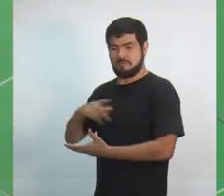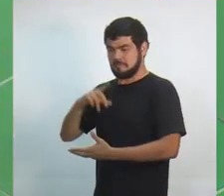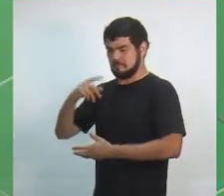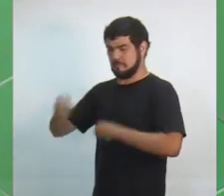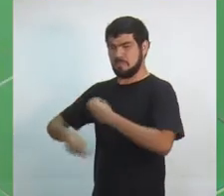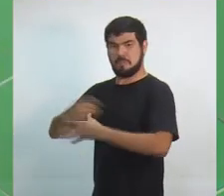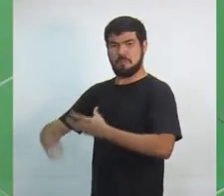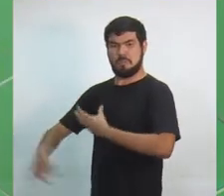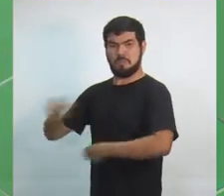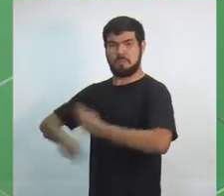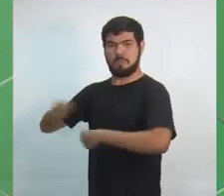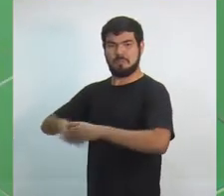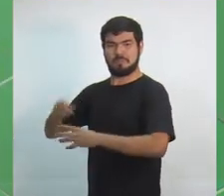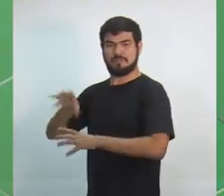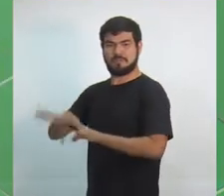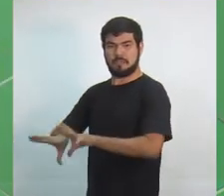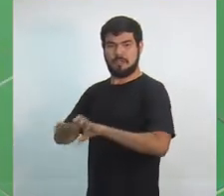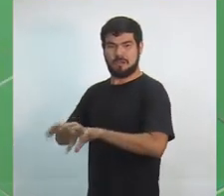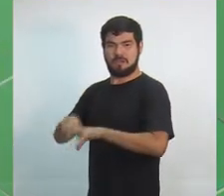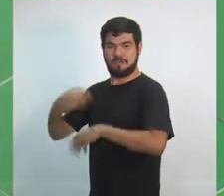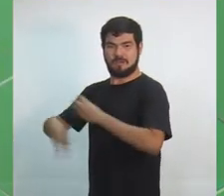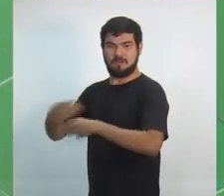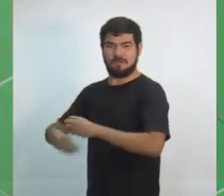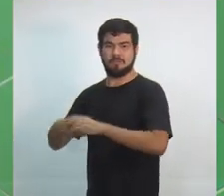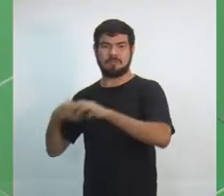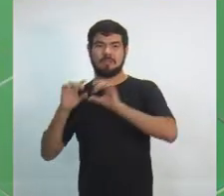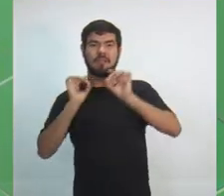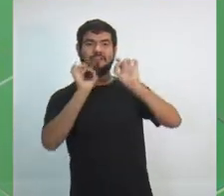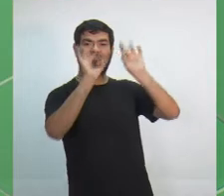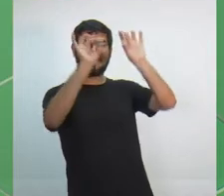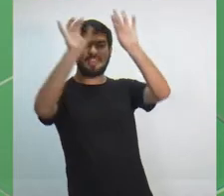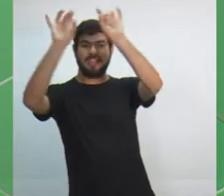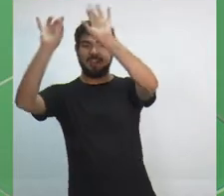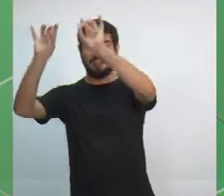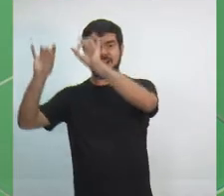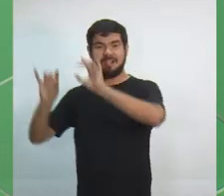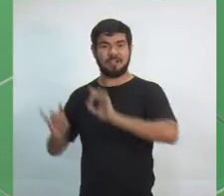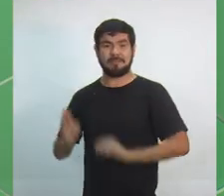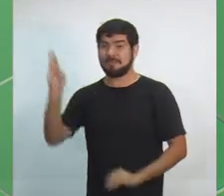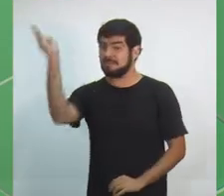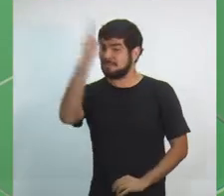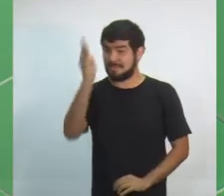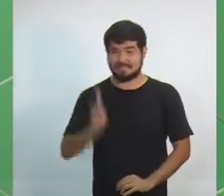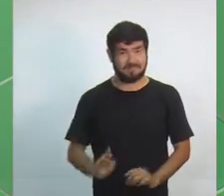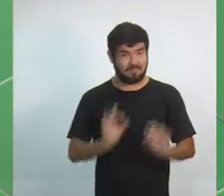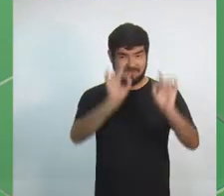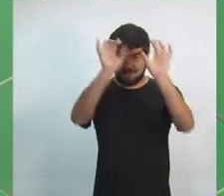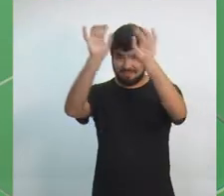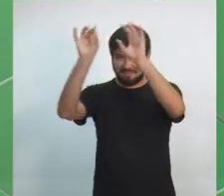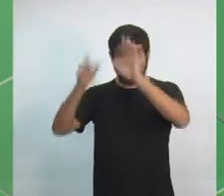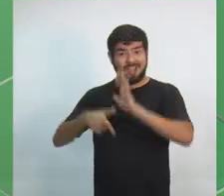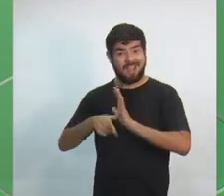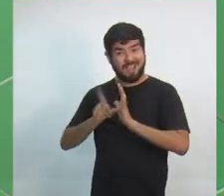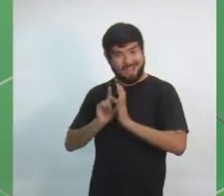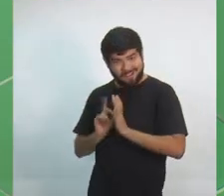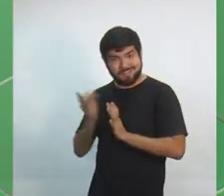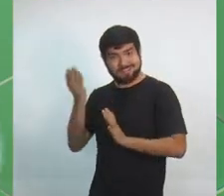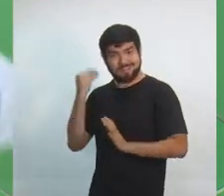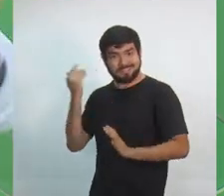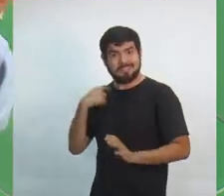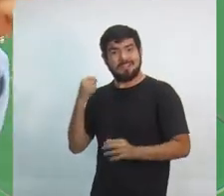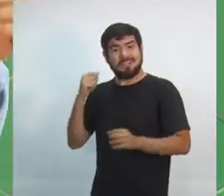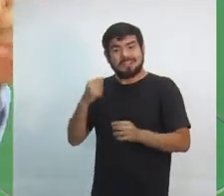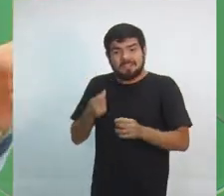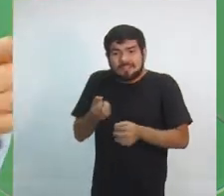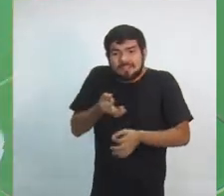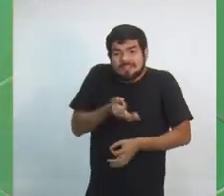todo. No meu governo, financiamos a planta de juta e malva. Se dava semente, se subsidiava